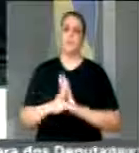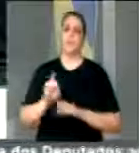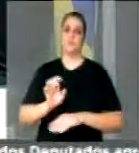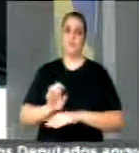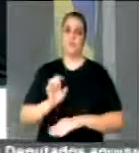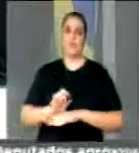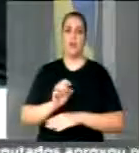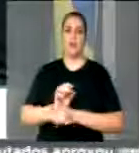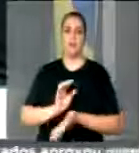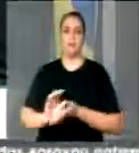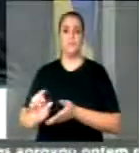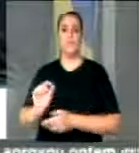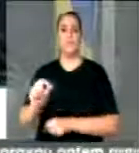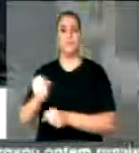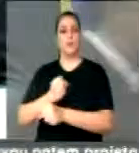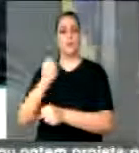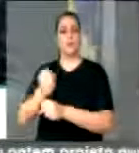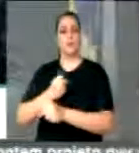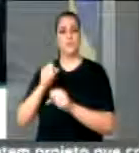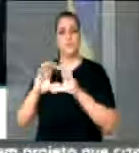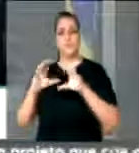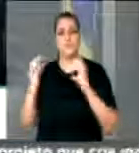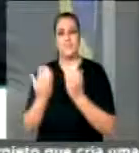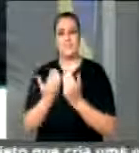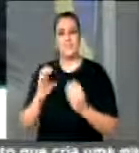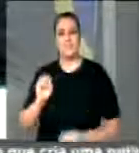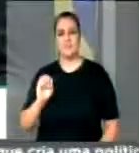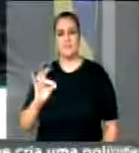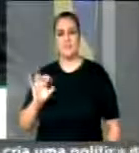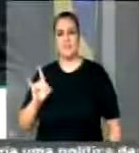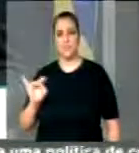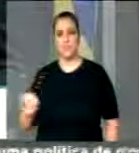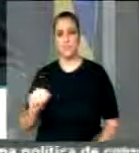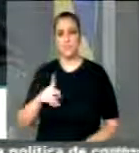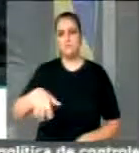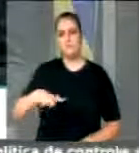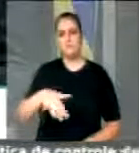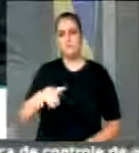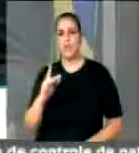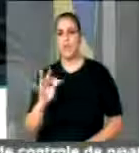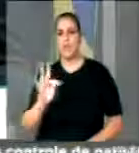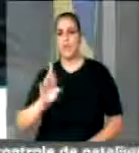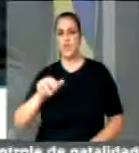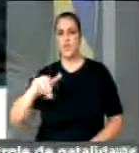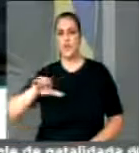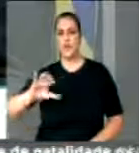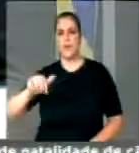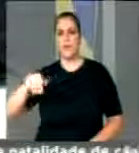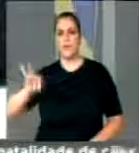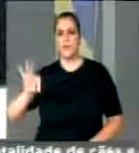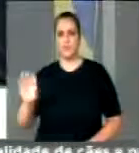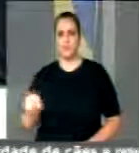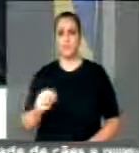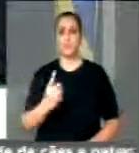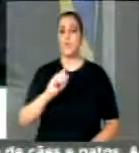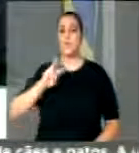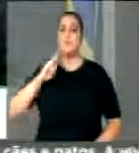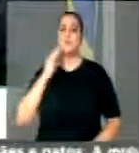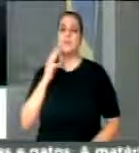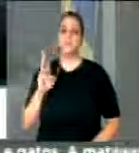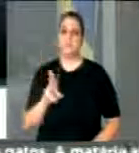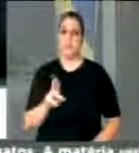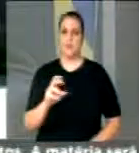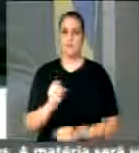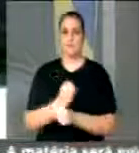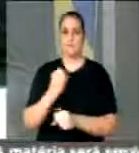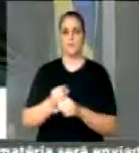patrulhas mecanizadas para os agricultores da minha cidade. É claro que é uma emenda parlamentar minha,